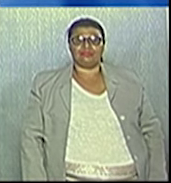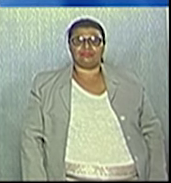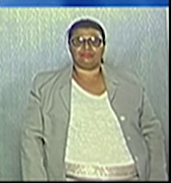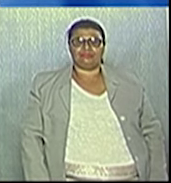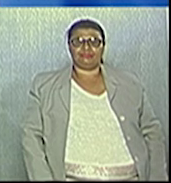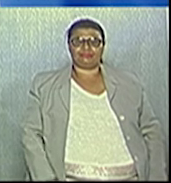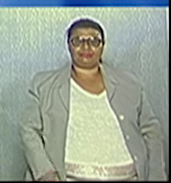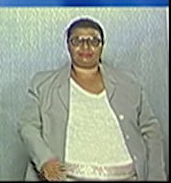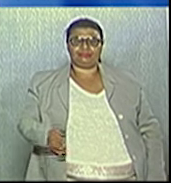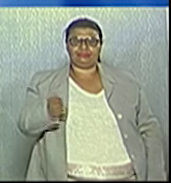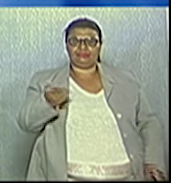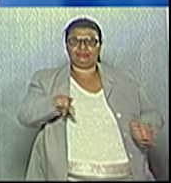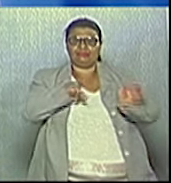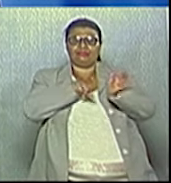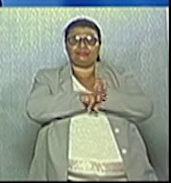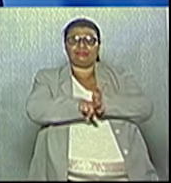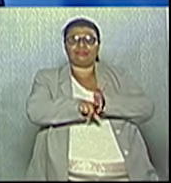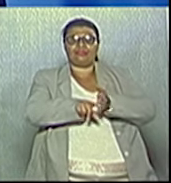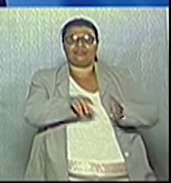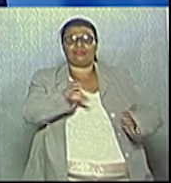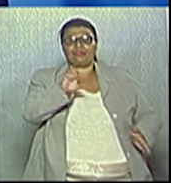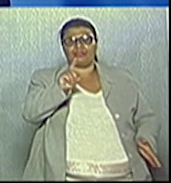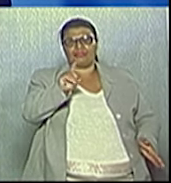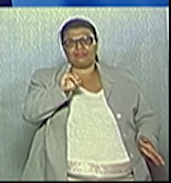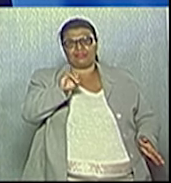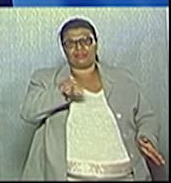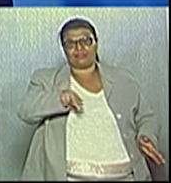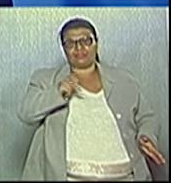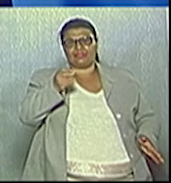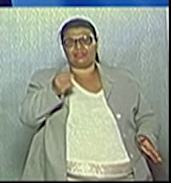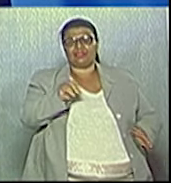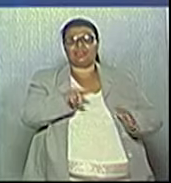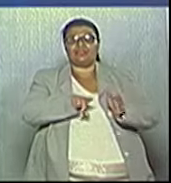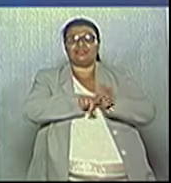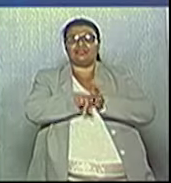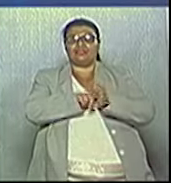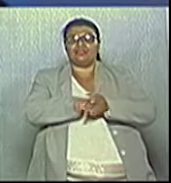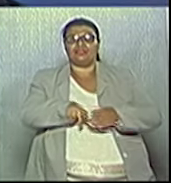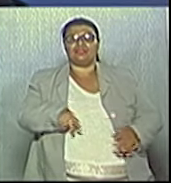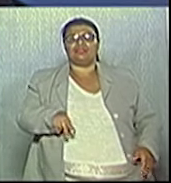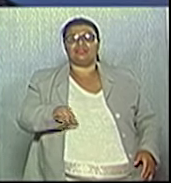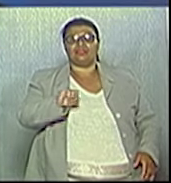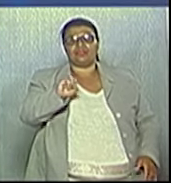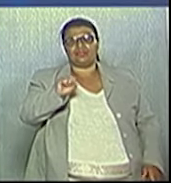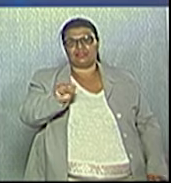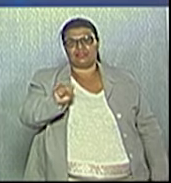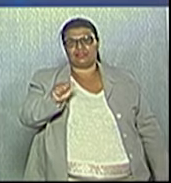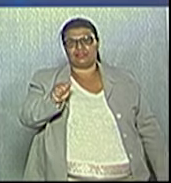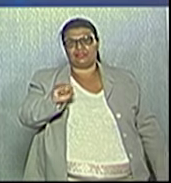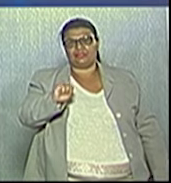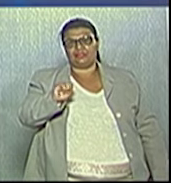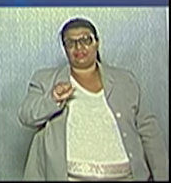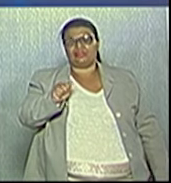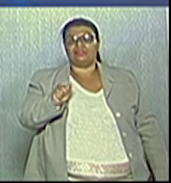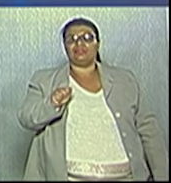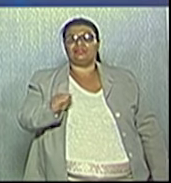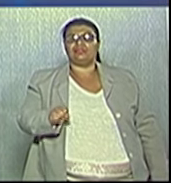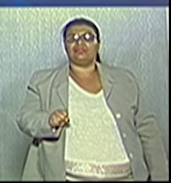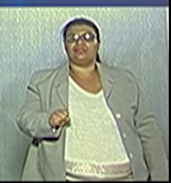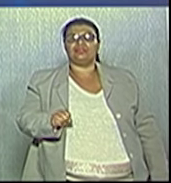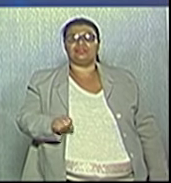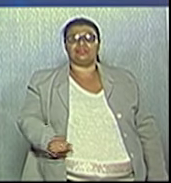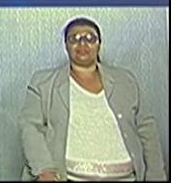acordo com o sorteio realizado previamente, é o candidato Edinho Guedes. Para quem vai a pergunta, candidato? Vai para o candidato Isaías. Pois não? 30 segundos.